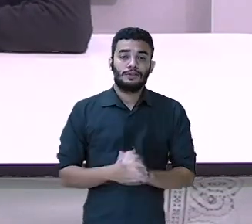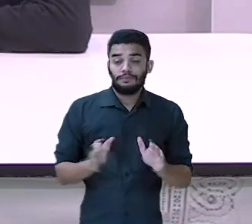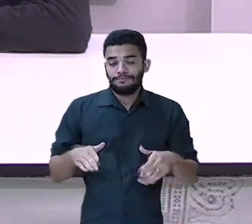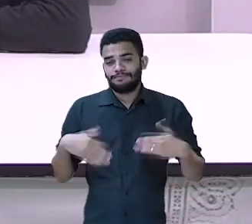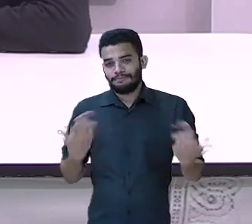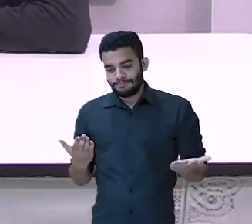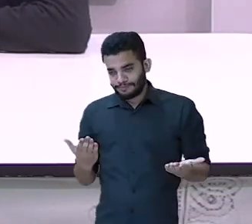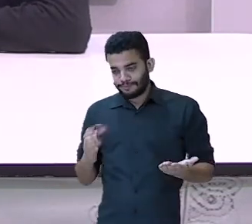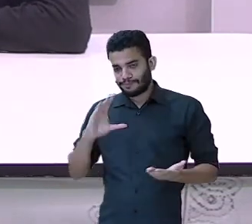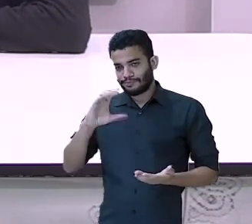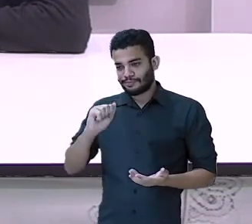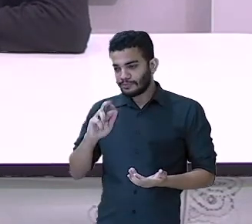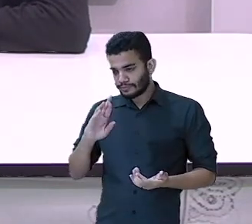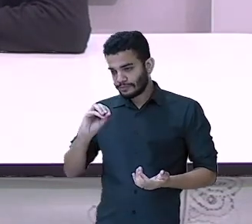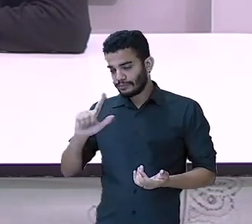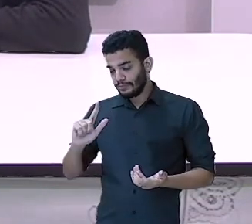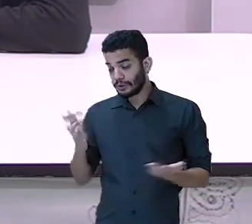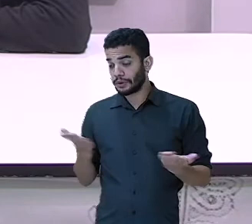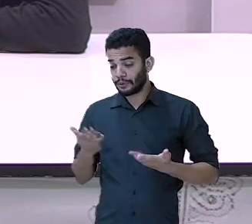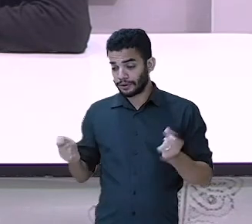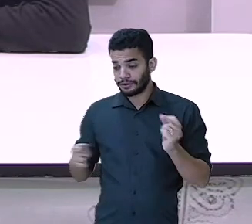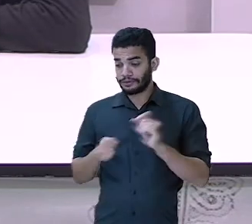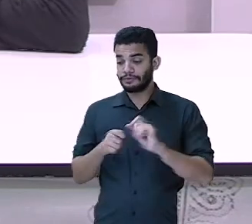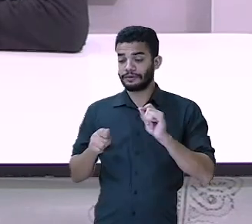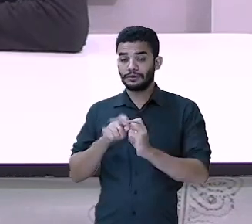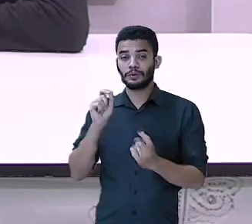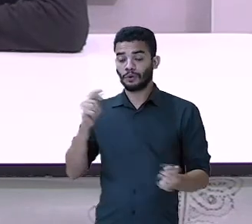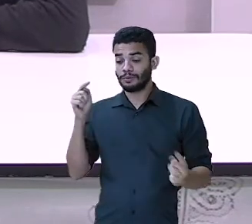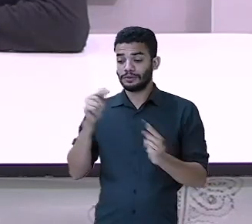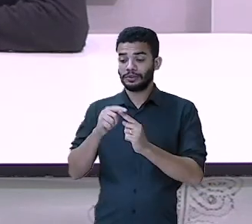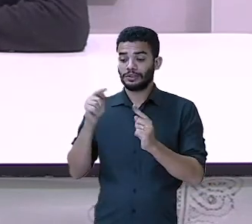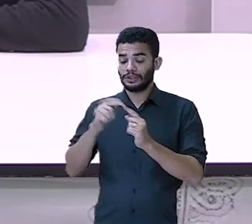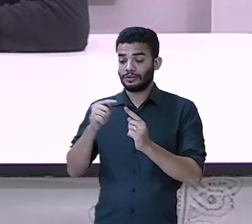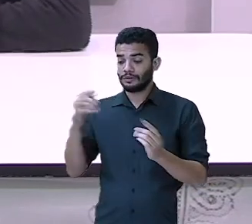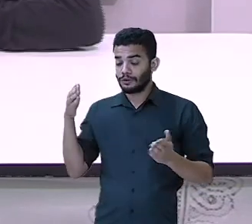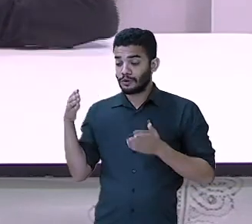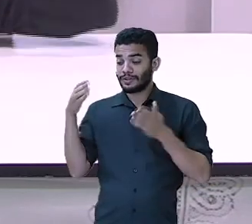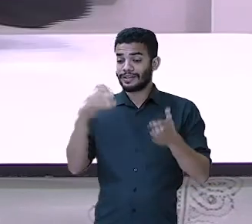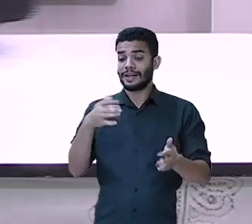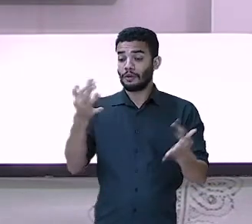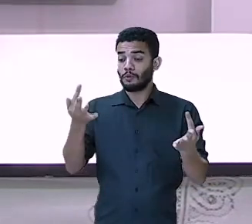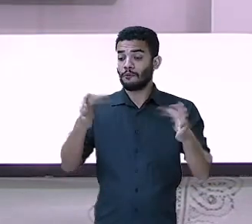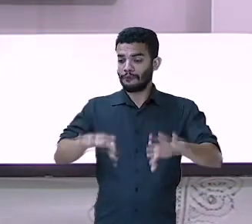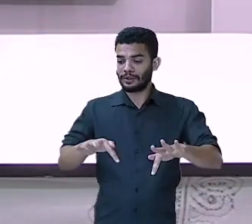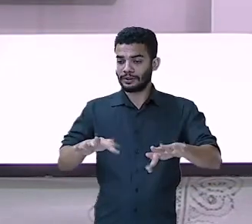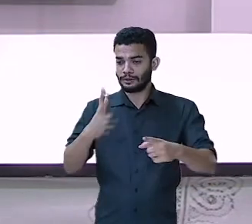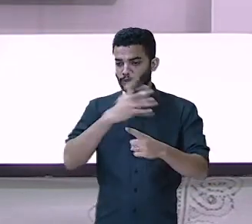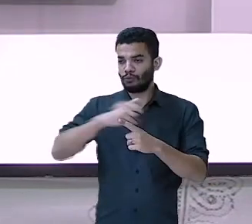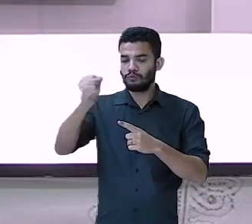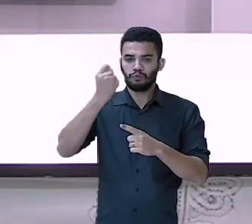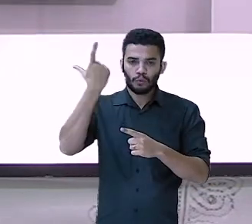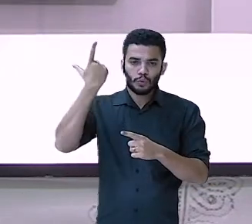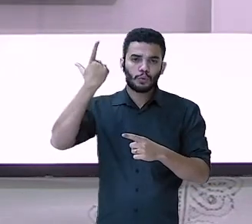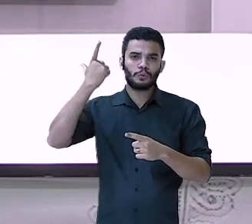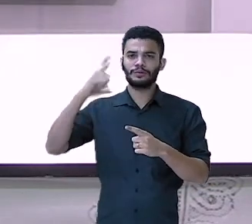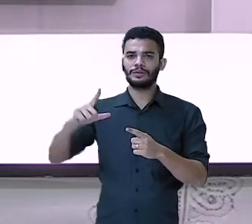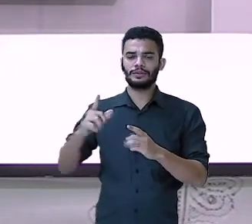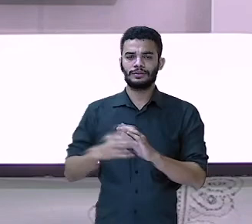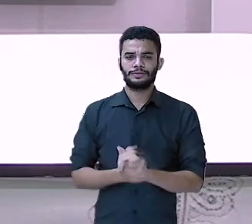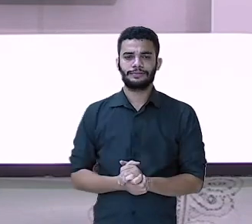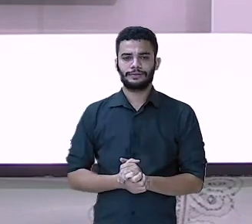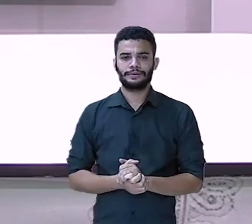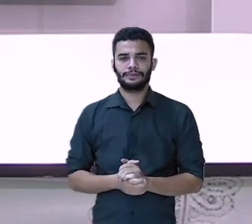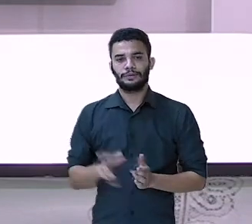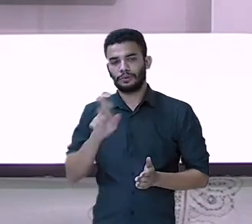objetivo é iniciar o caminho até o final. Quem conseguir chegar primeiro, vence. Vamos pegar as cartinhas.